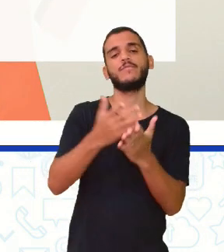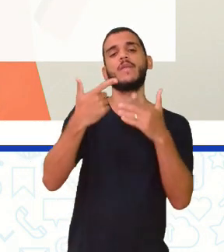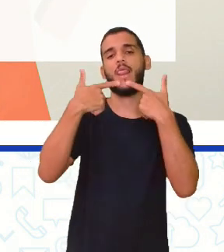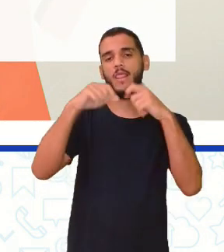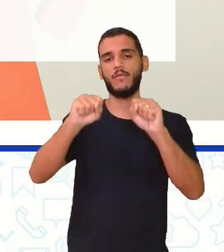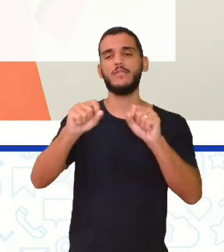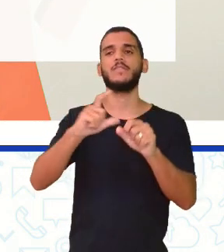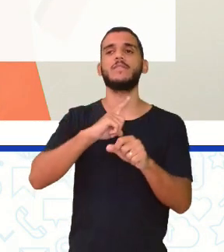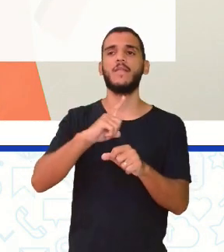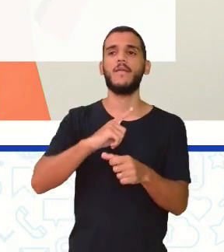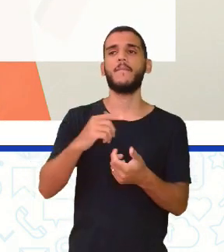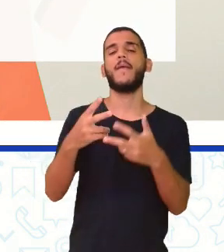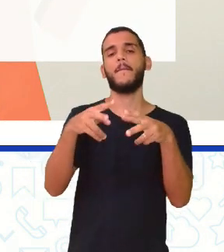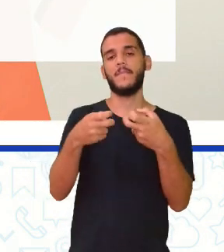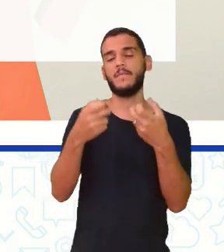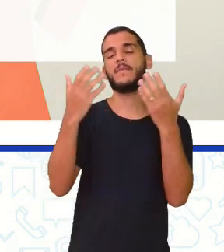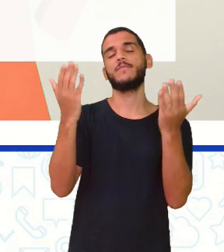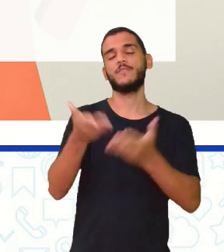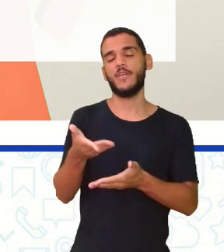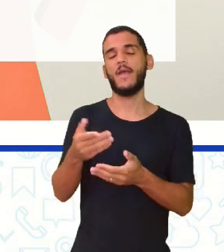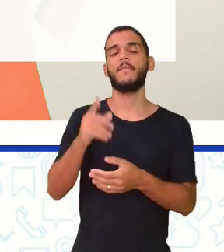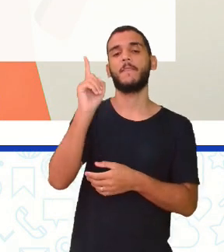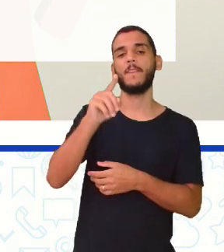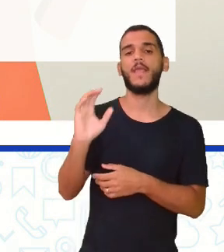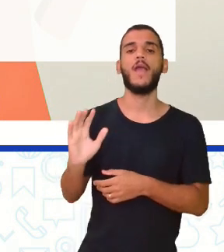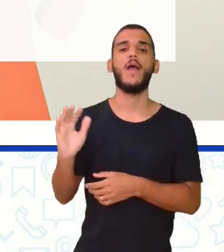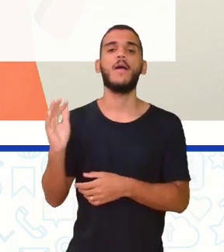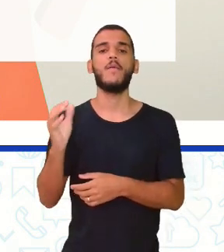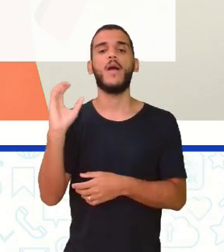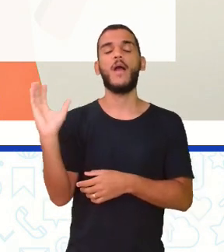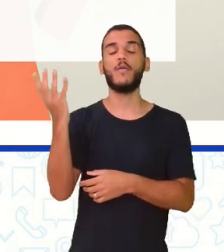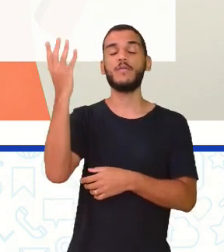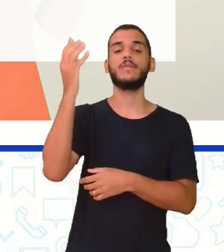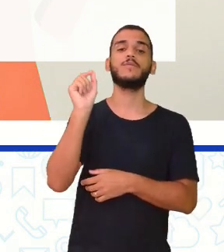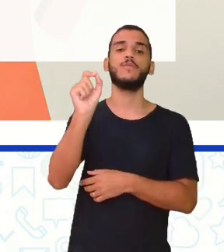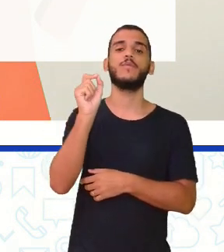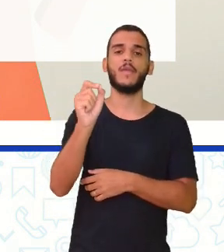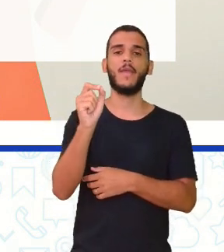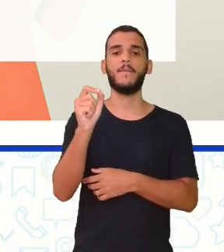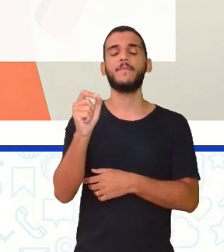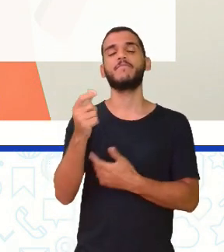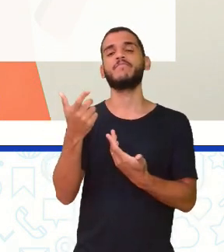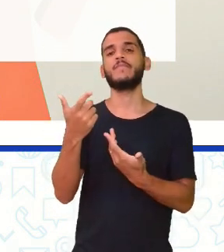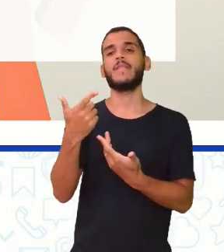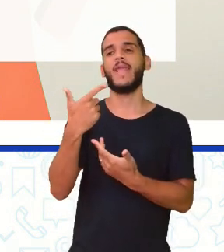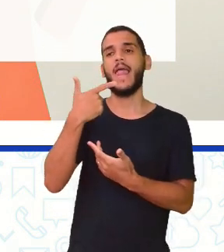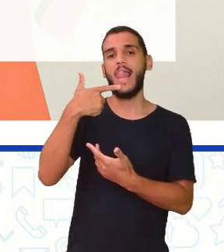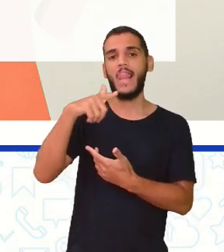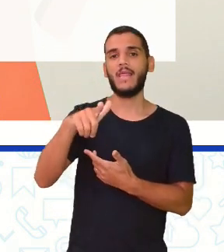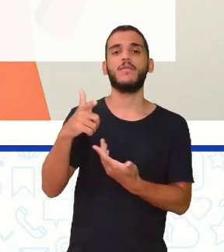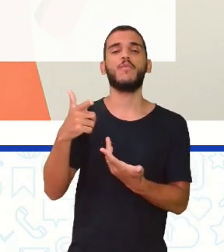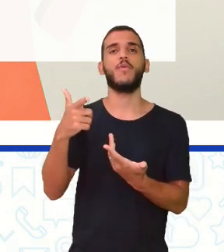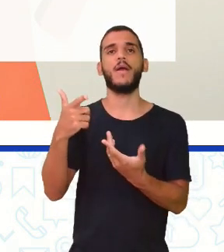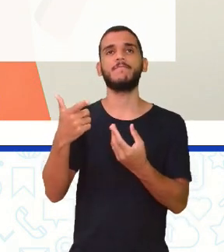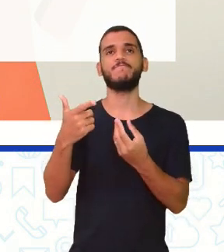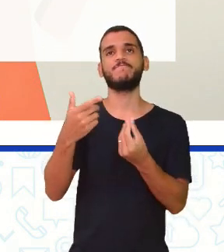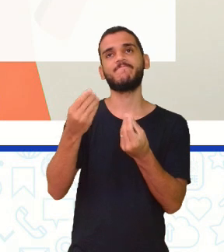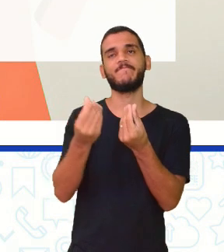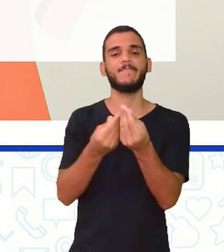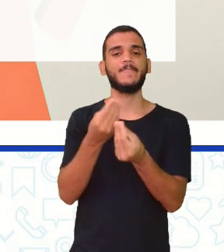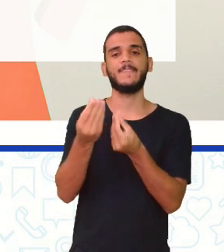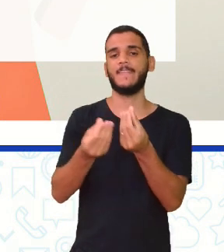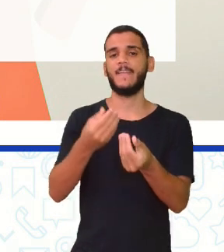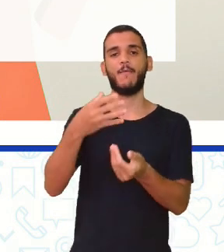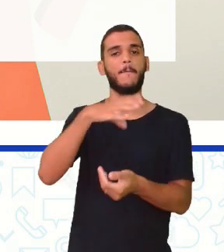viu que a variação linguística é um fenômeno que acontece com a língua e pode ser compreendida por intermédio das variações